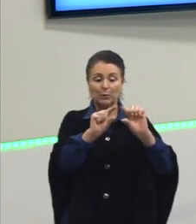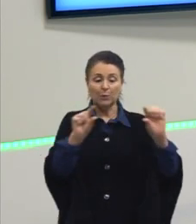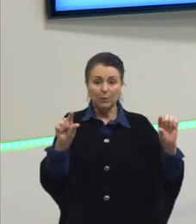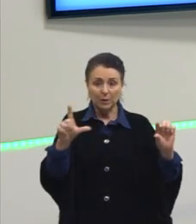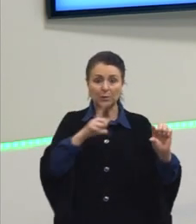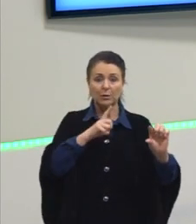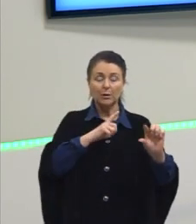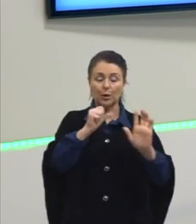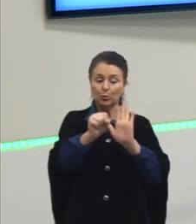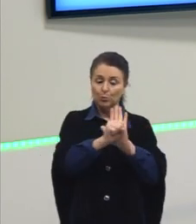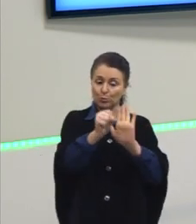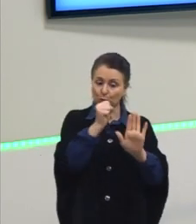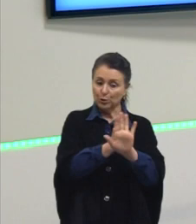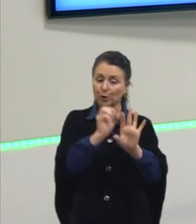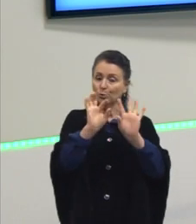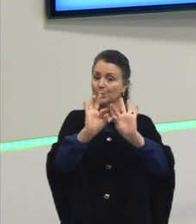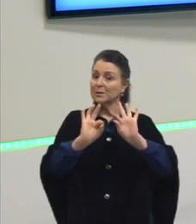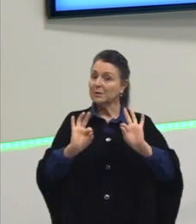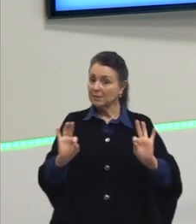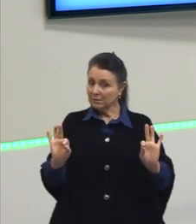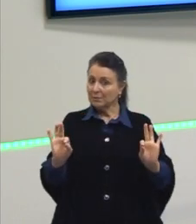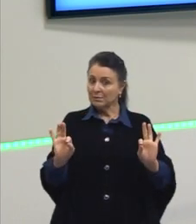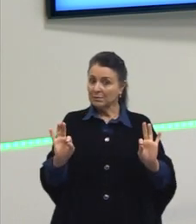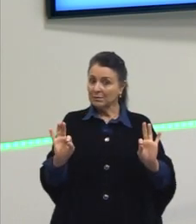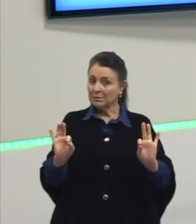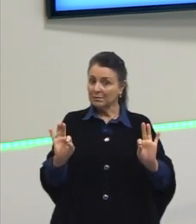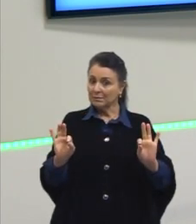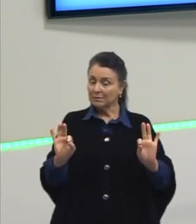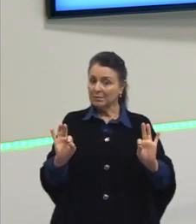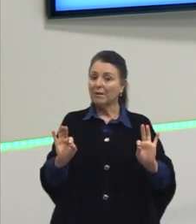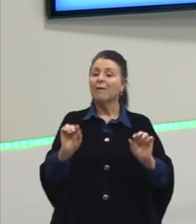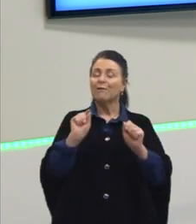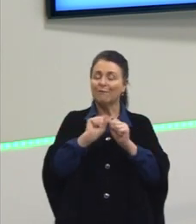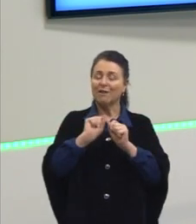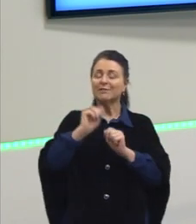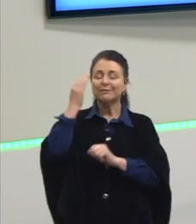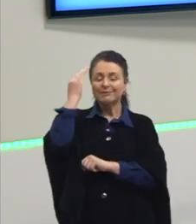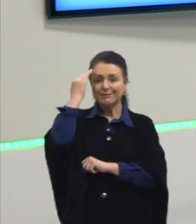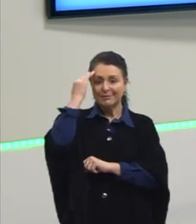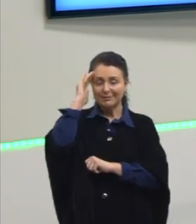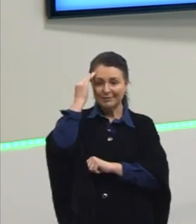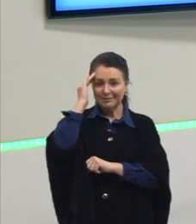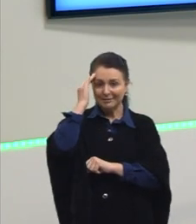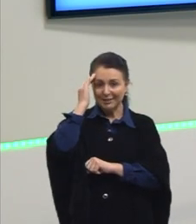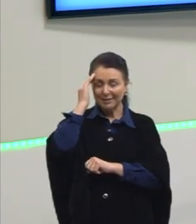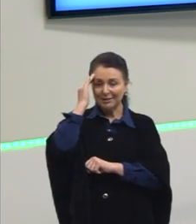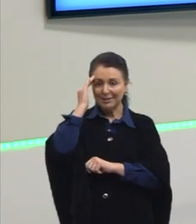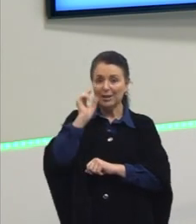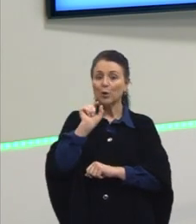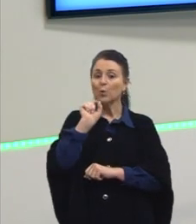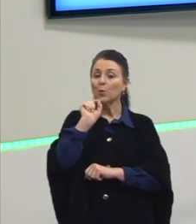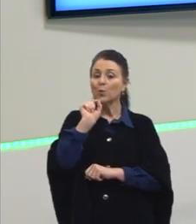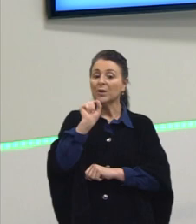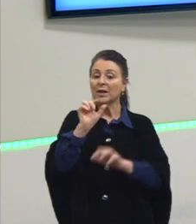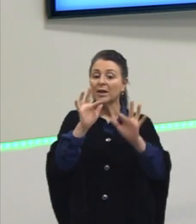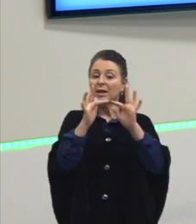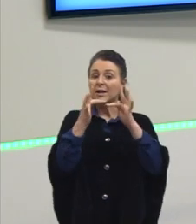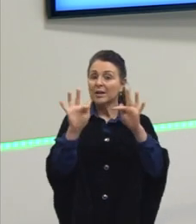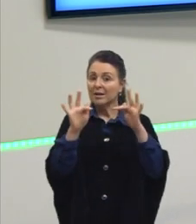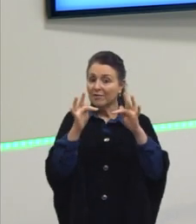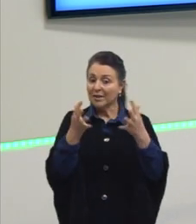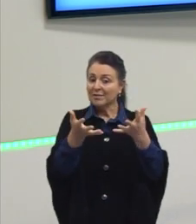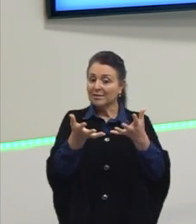simples faz às vezes vocês entenderem a intencionalidade com que aquela frase foi